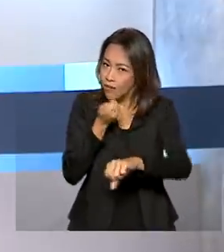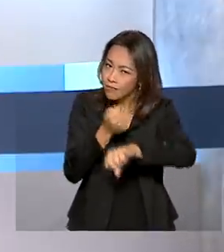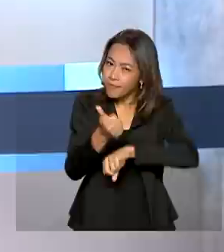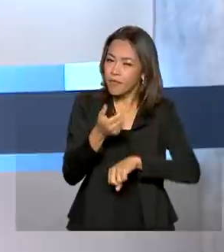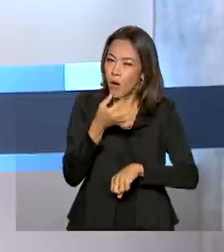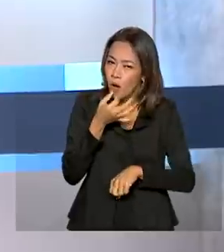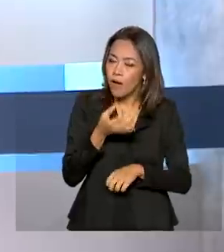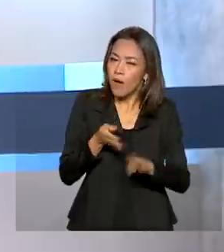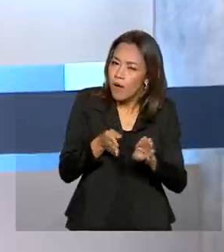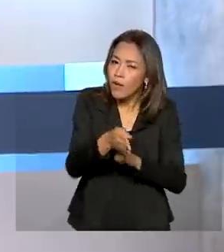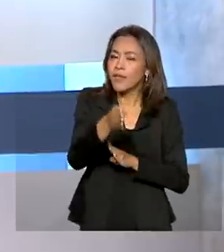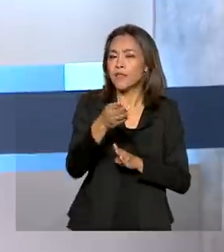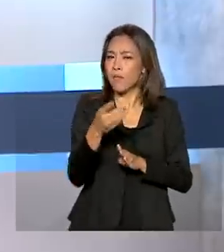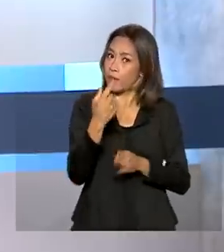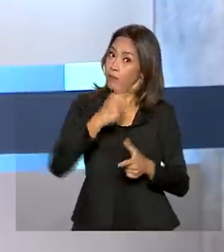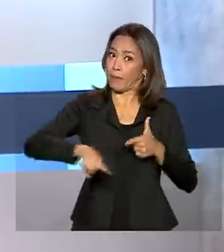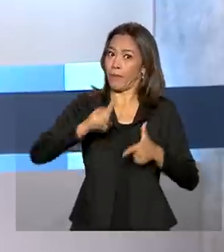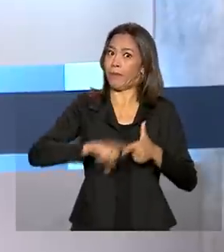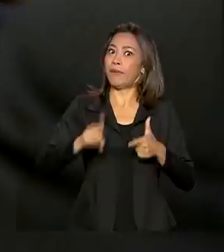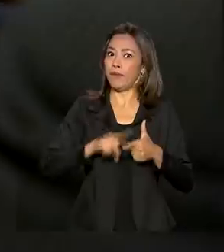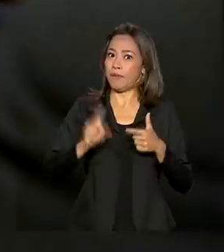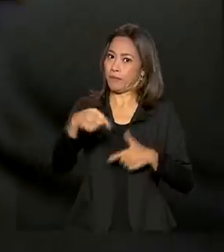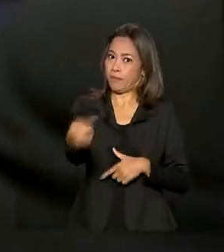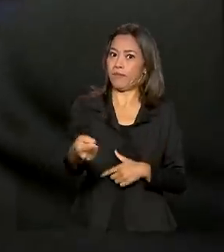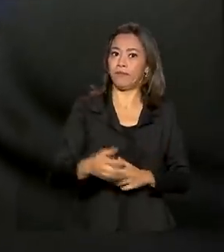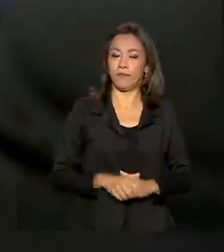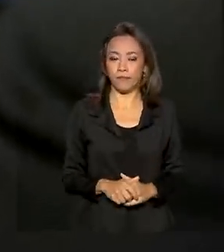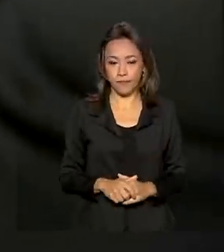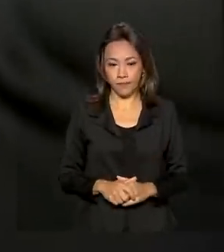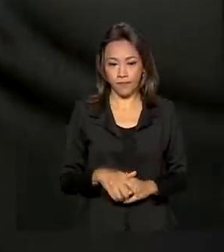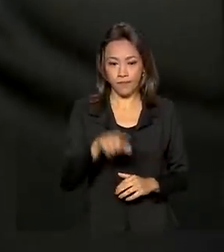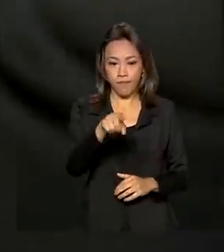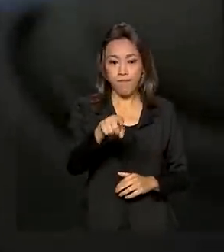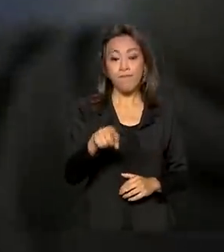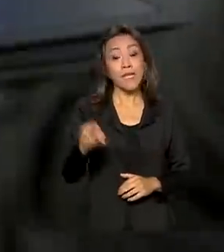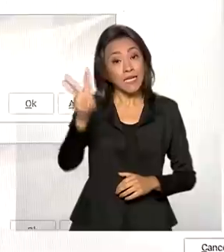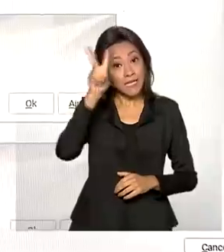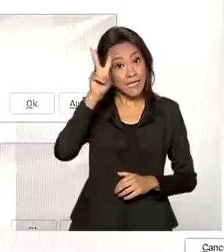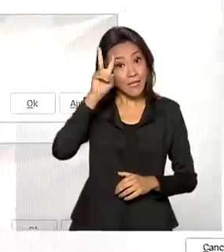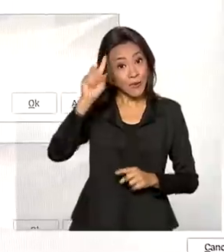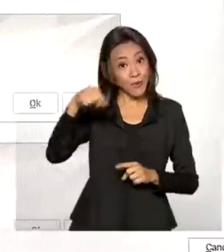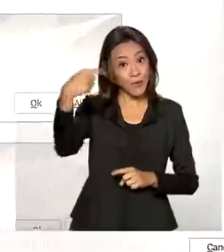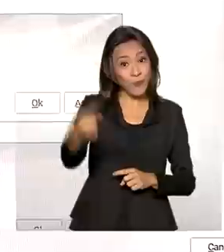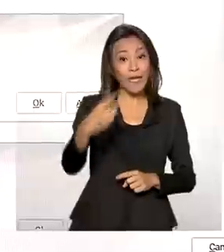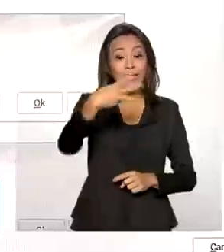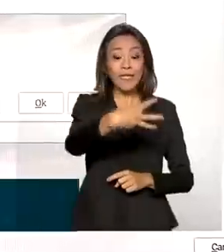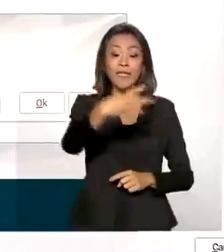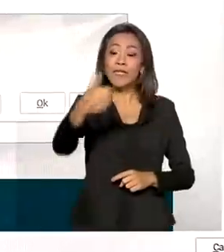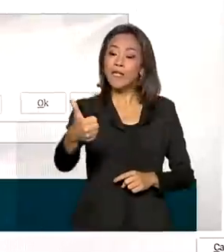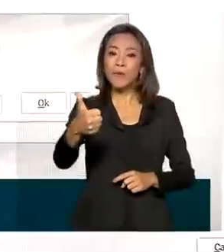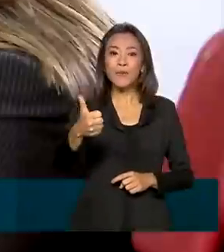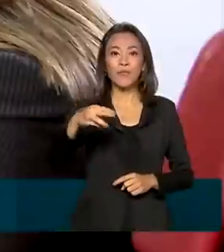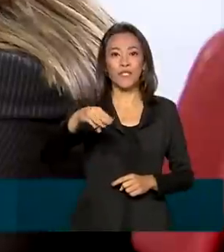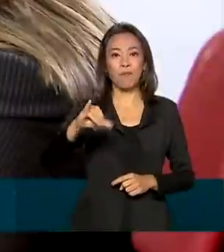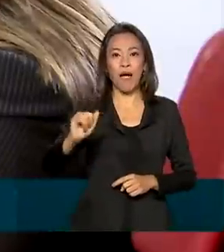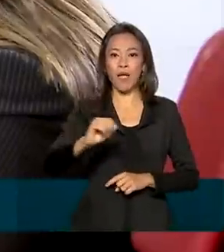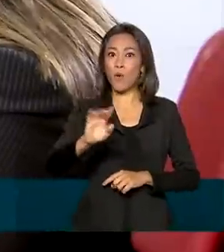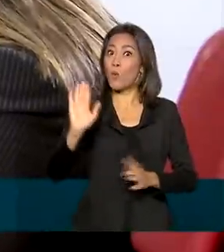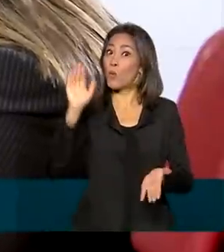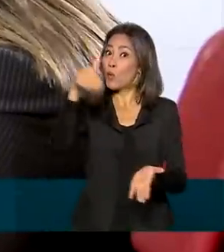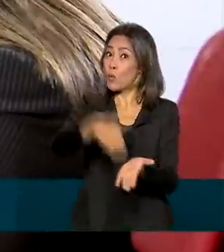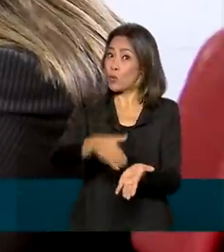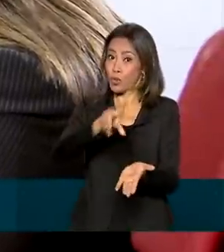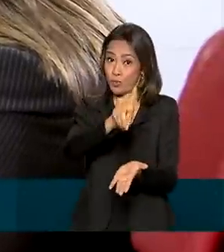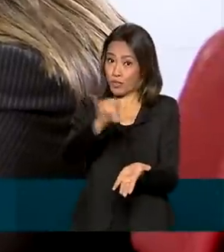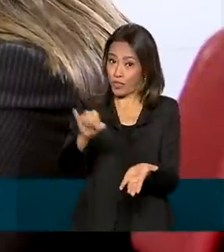para não ter problemas com a Receita Federal. A próxima segunda-feira, 31 de maio, é o último dia. Até lá,